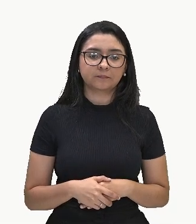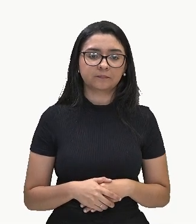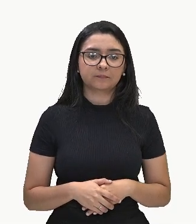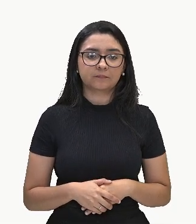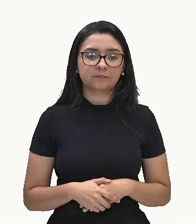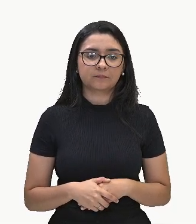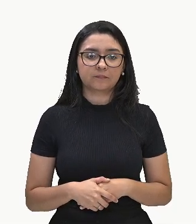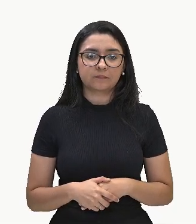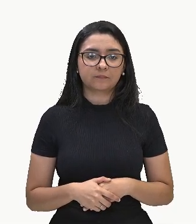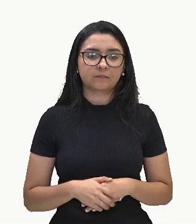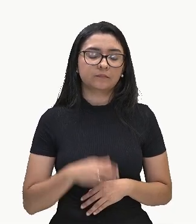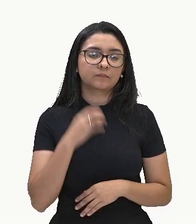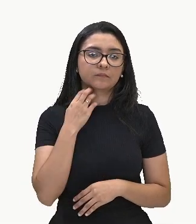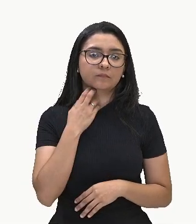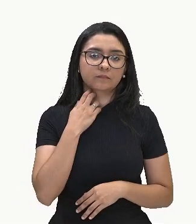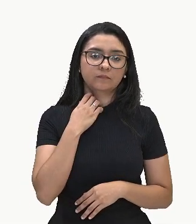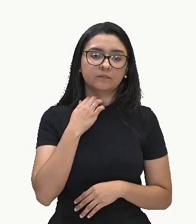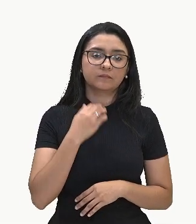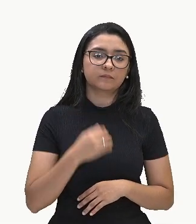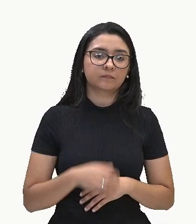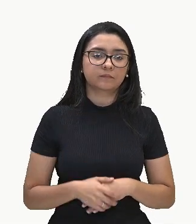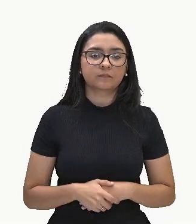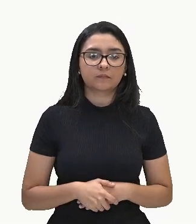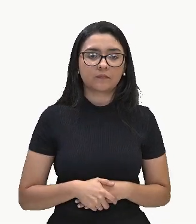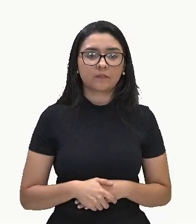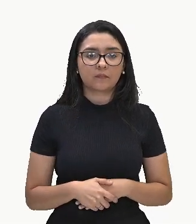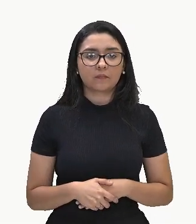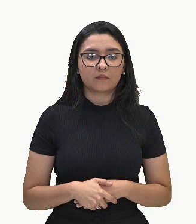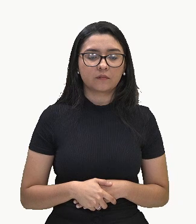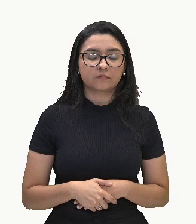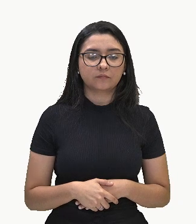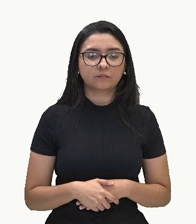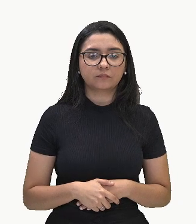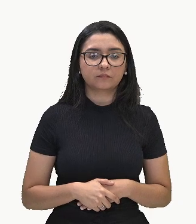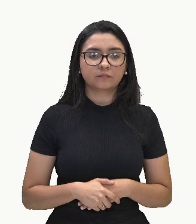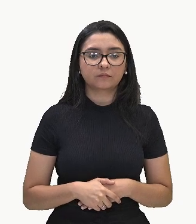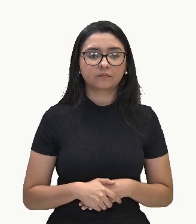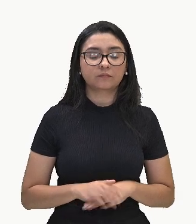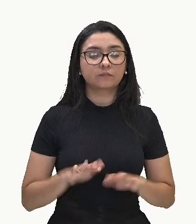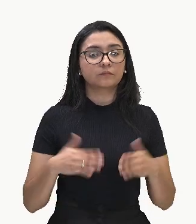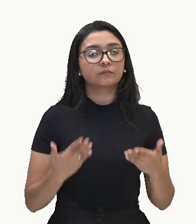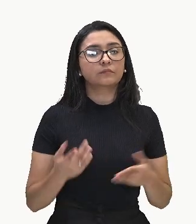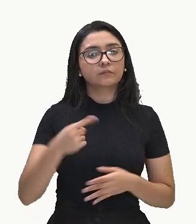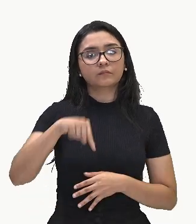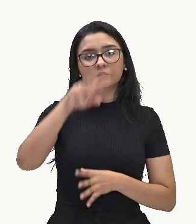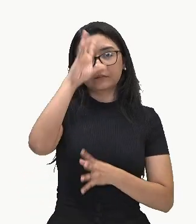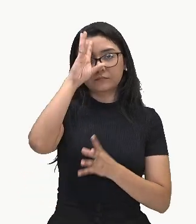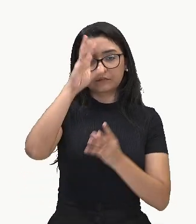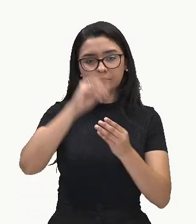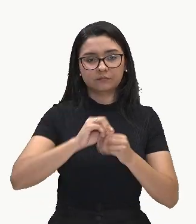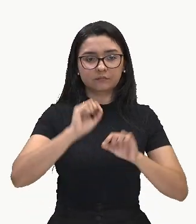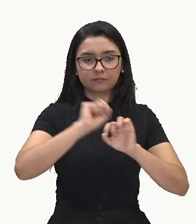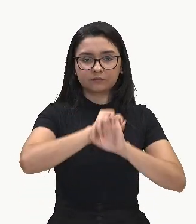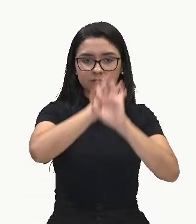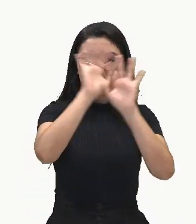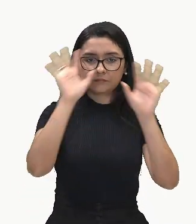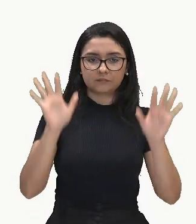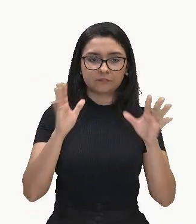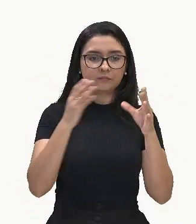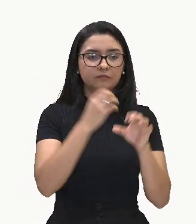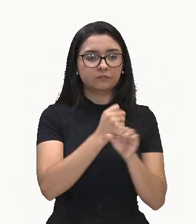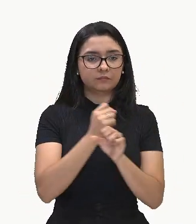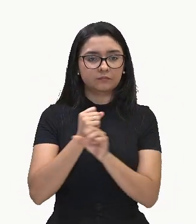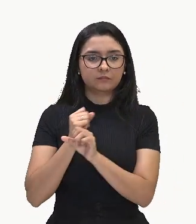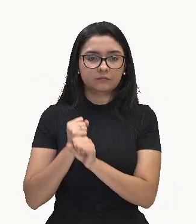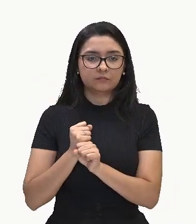certo? Vamos fazer aqui o seguinte. Para que você entenda bem melhor, vamos fazer